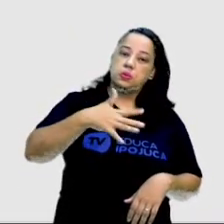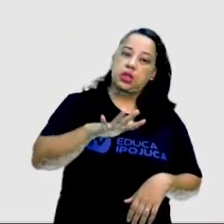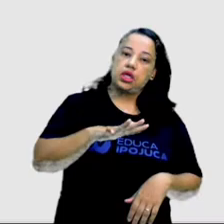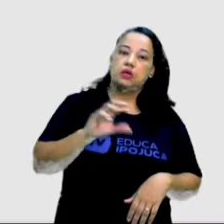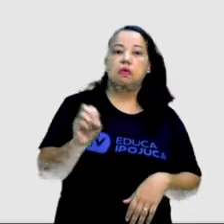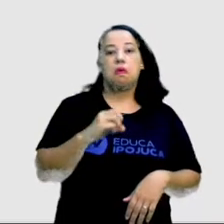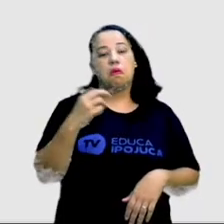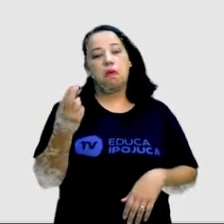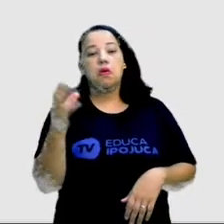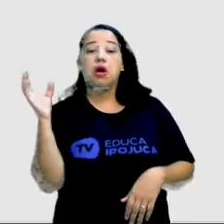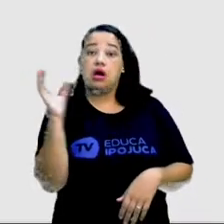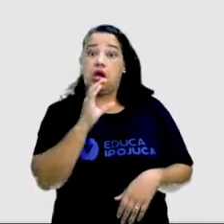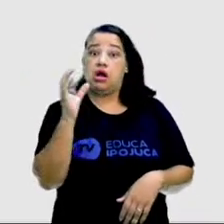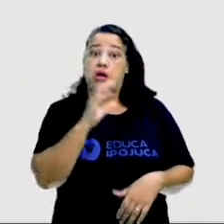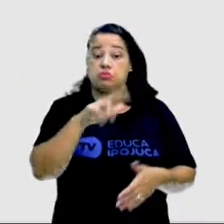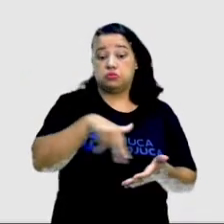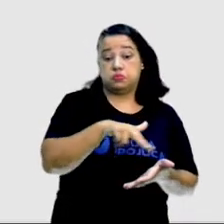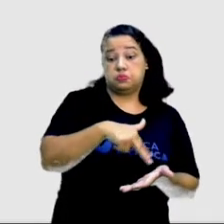uma dança rápida.